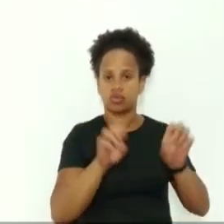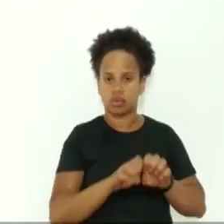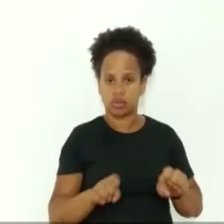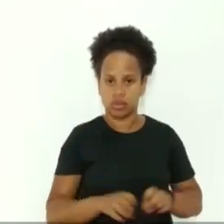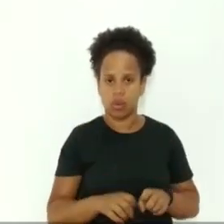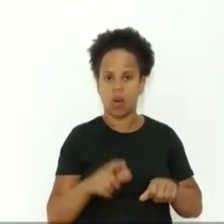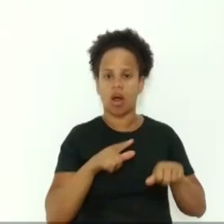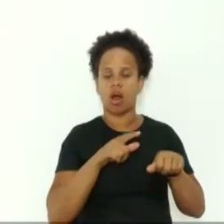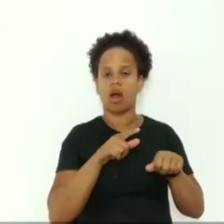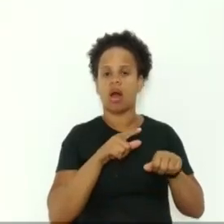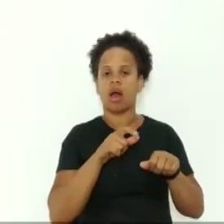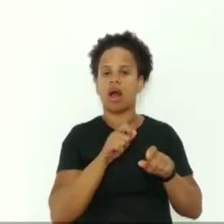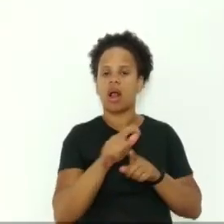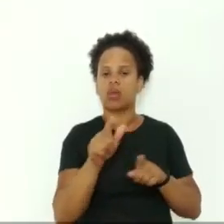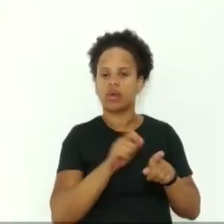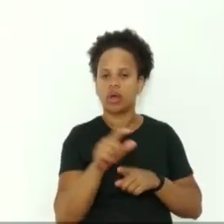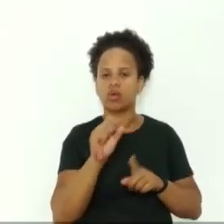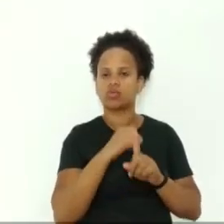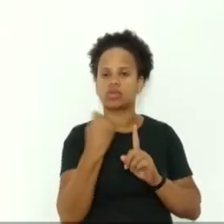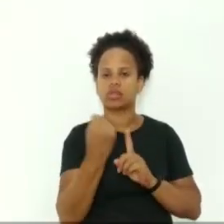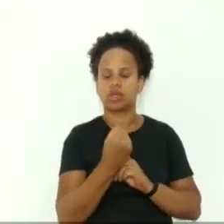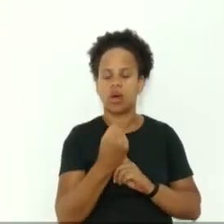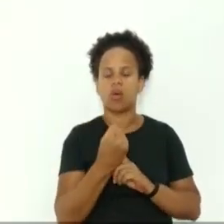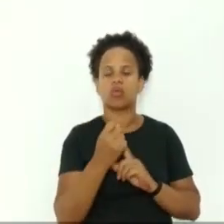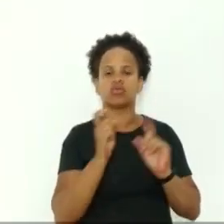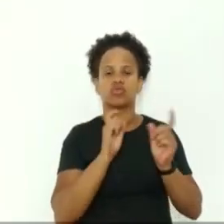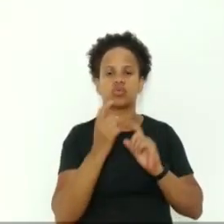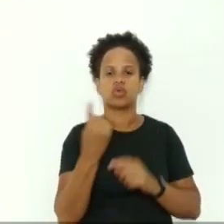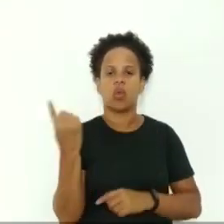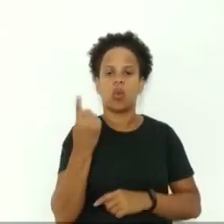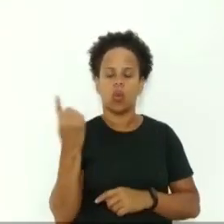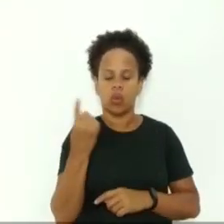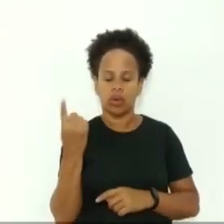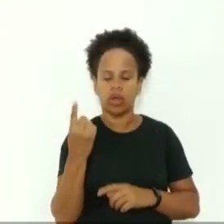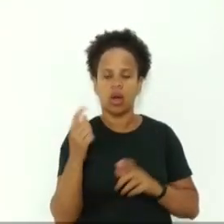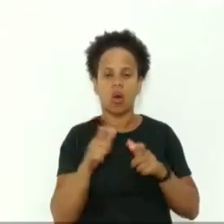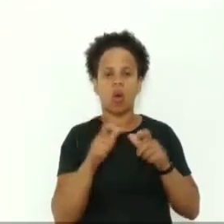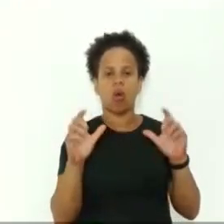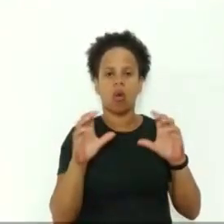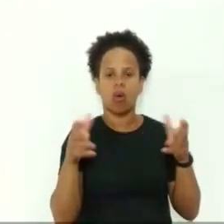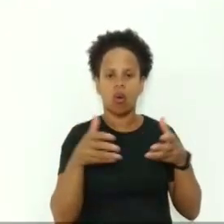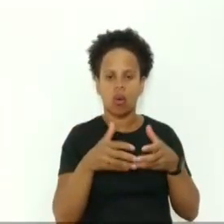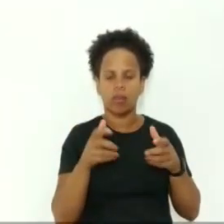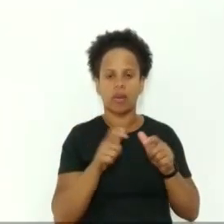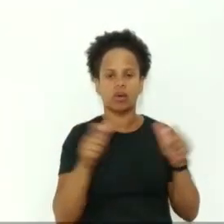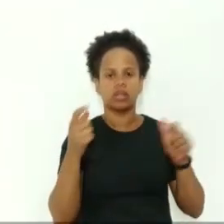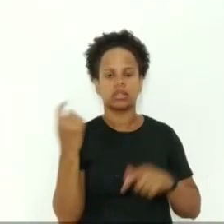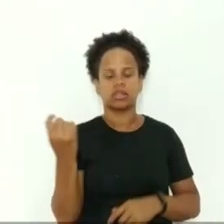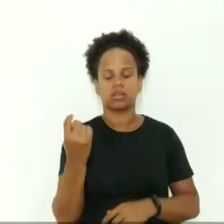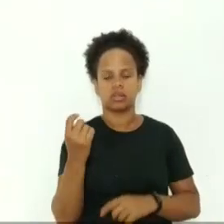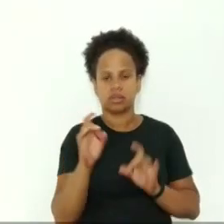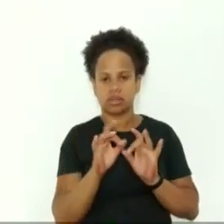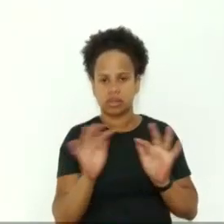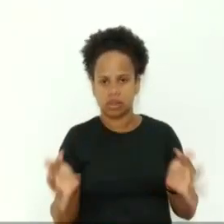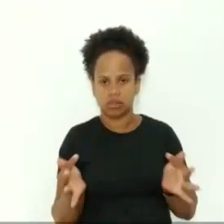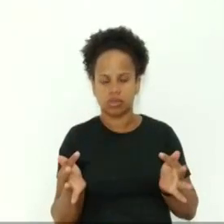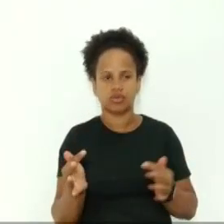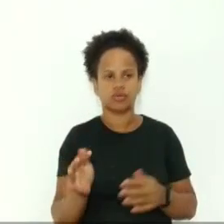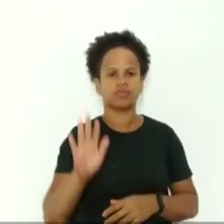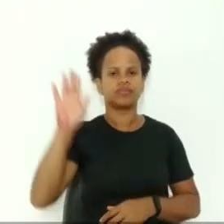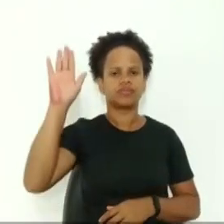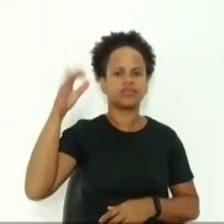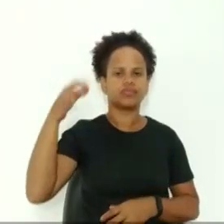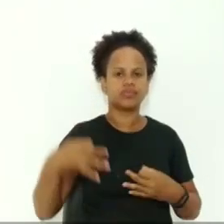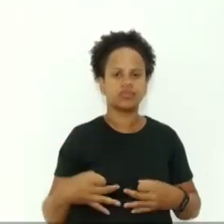votação únicas, coro maioria simples, com emenda. Está aberto o painel para inscrição e discussão da matéria. Questão de ordem, presidente. palavra,